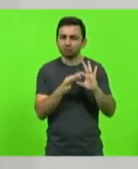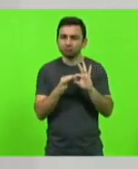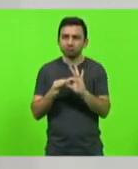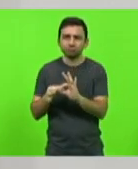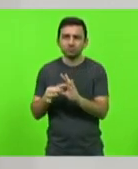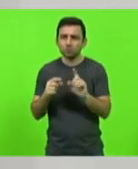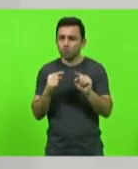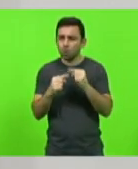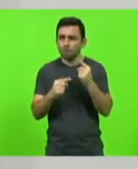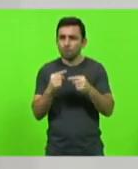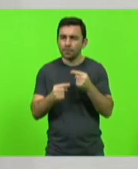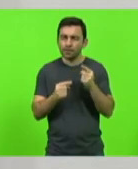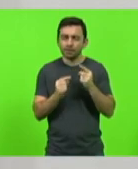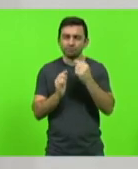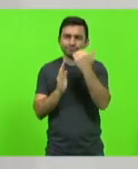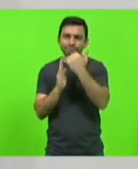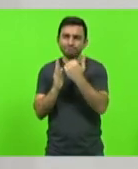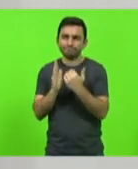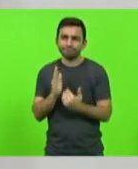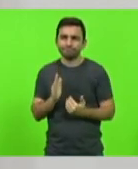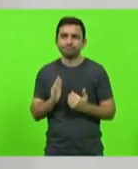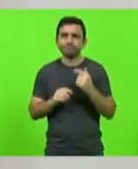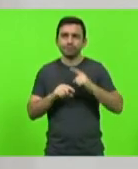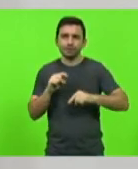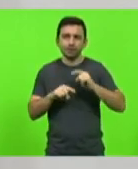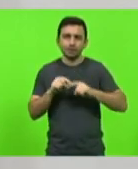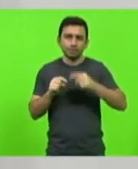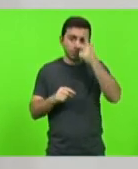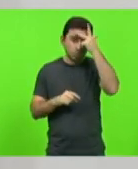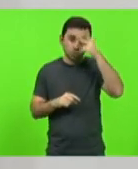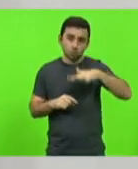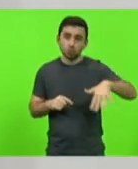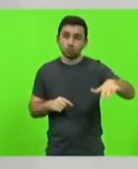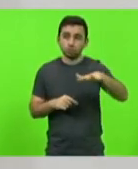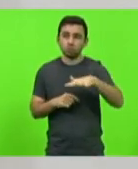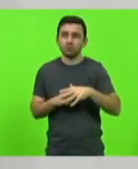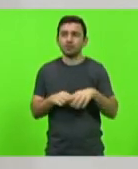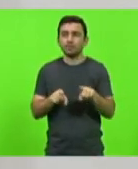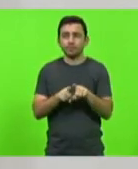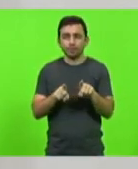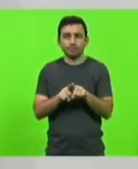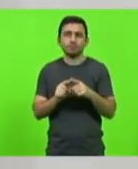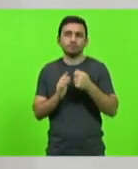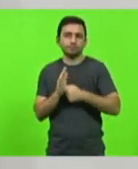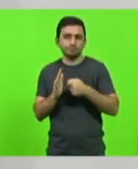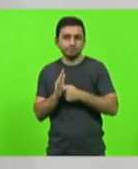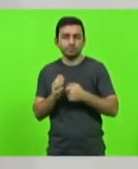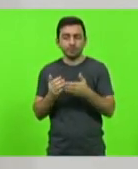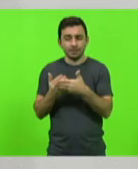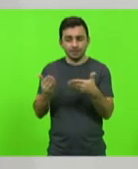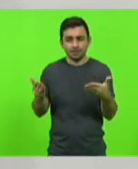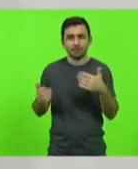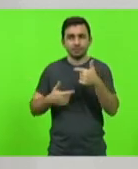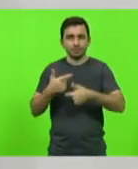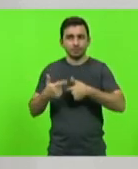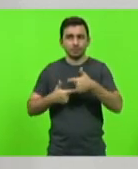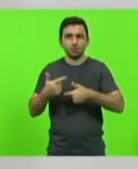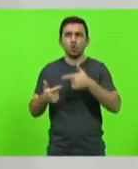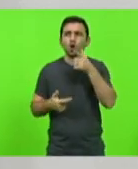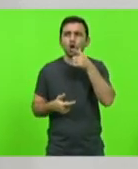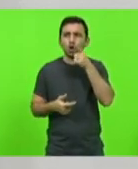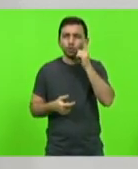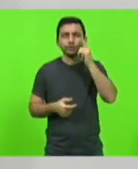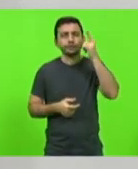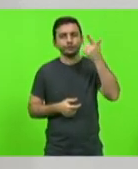acordo com o cronograma os materiais das pessoas e que também a luta com que os trabalhadores têm feito, ontem, mais um capítulo,